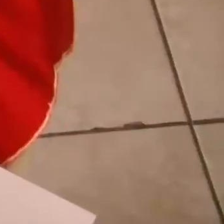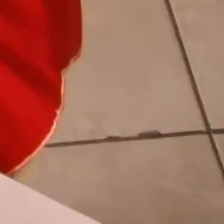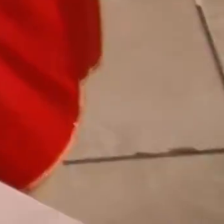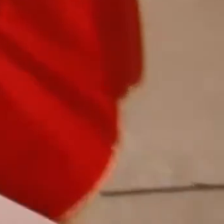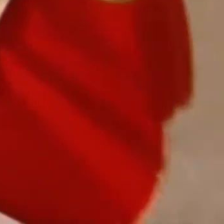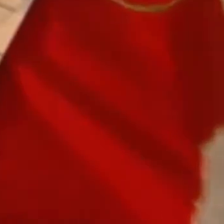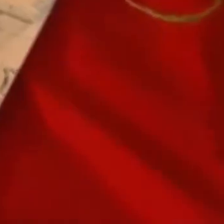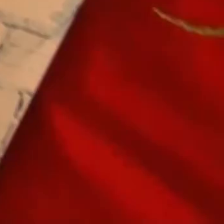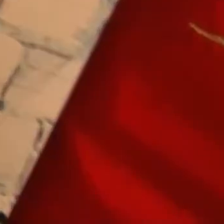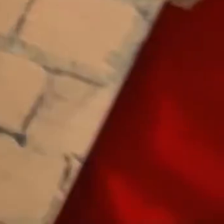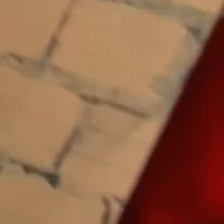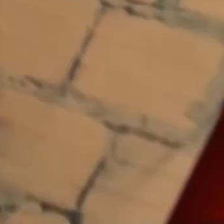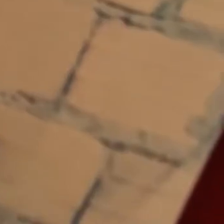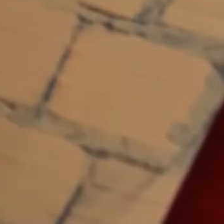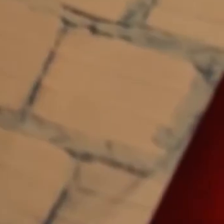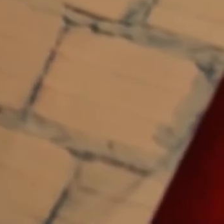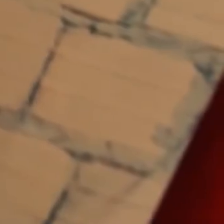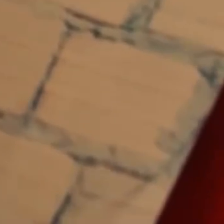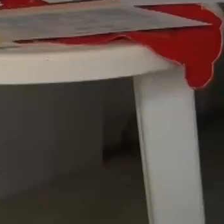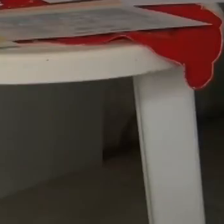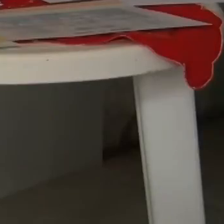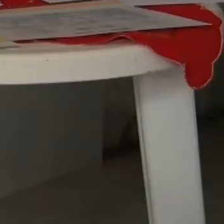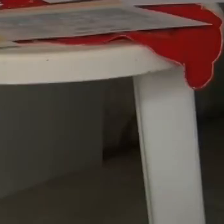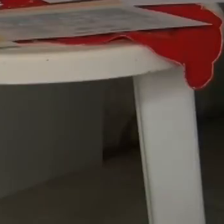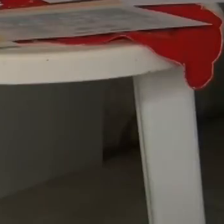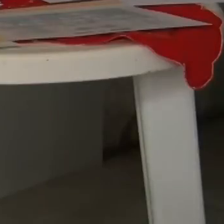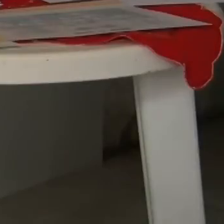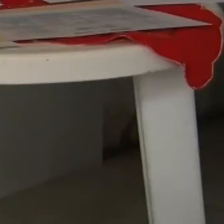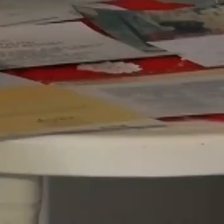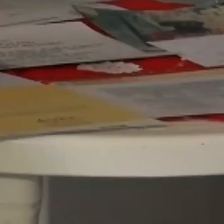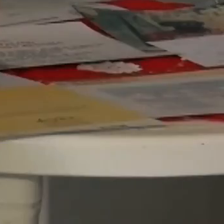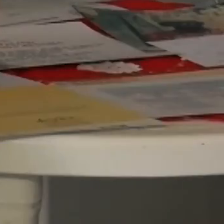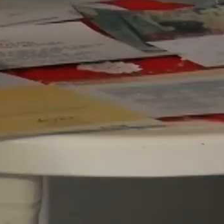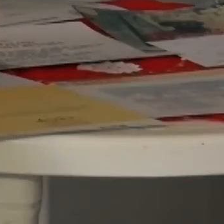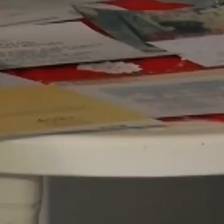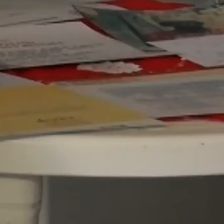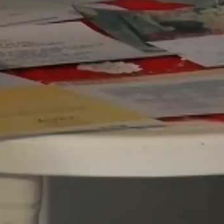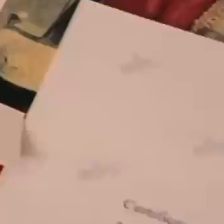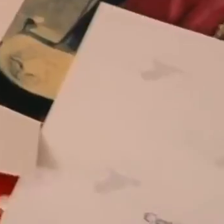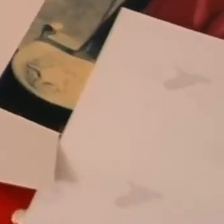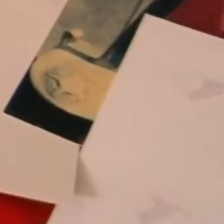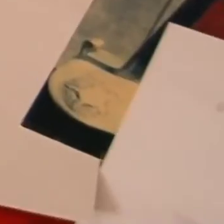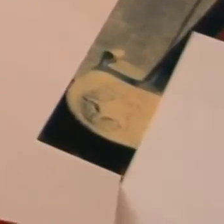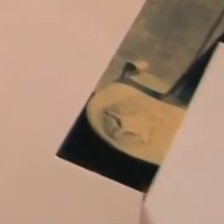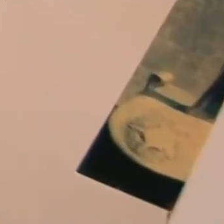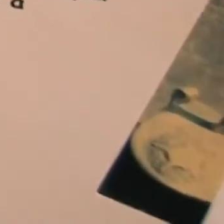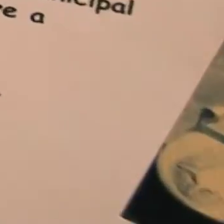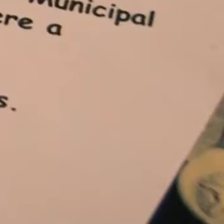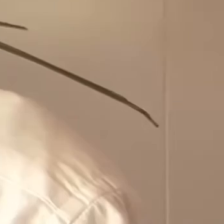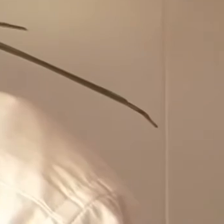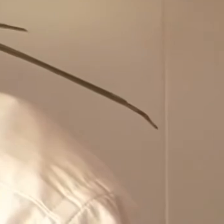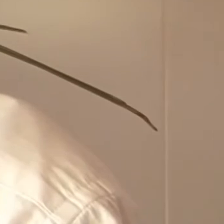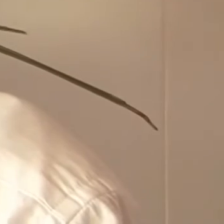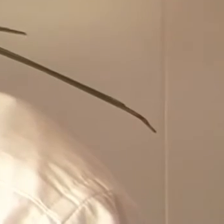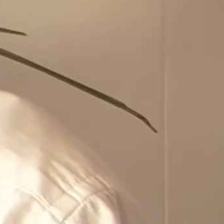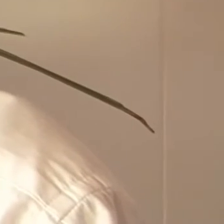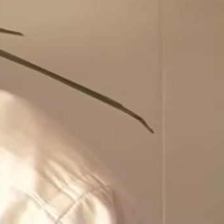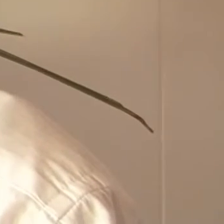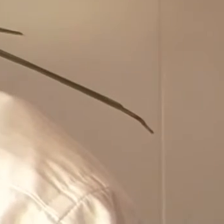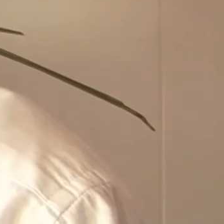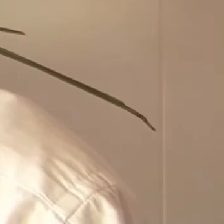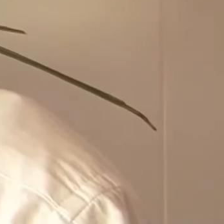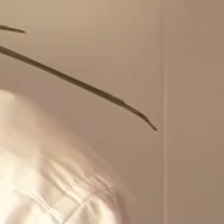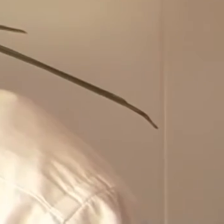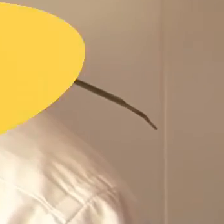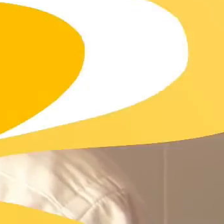da sua história, cada um com sua trajetória, todos são importantes. Ser mestre é saber o que está